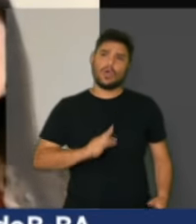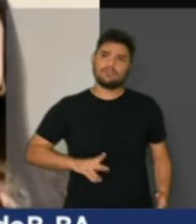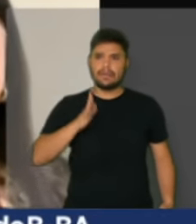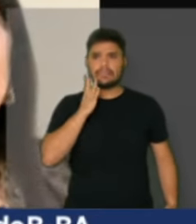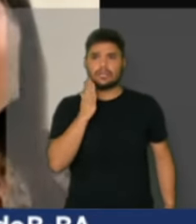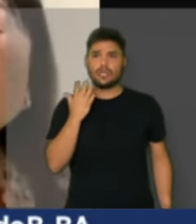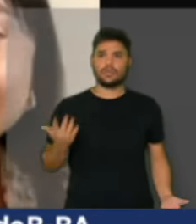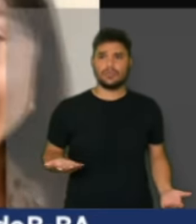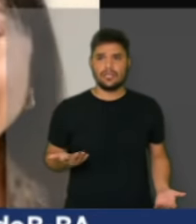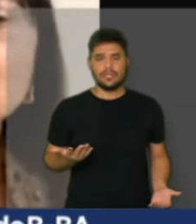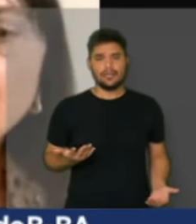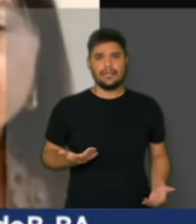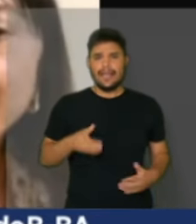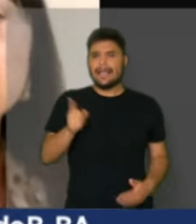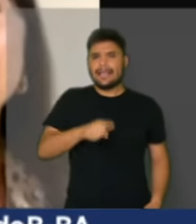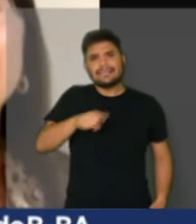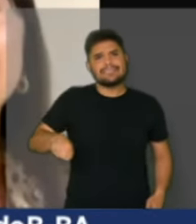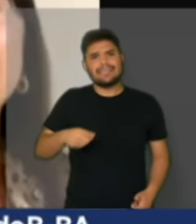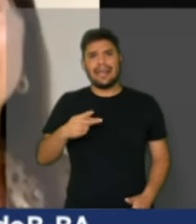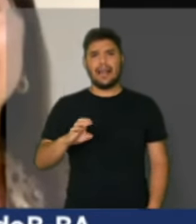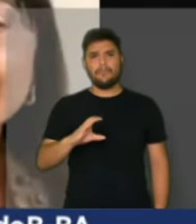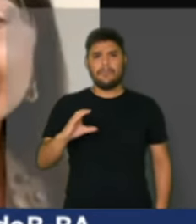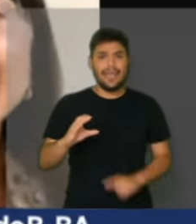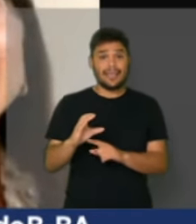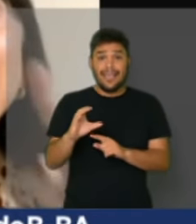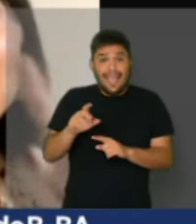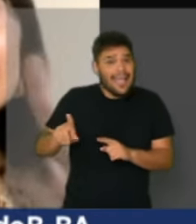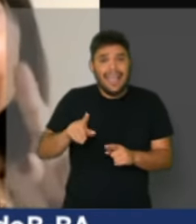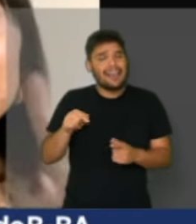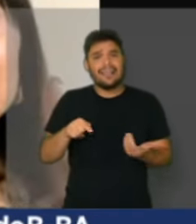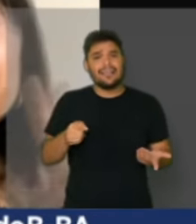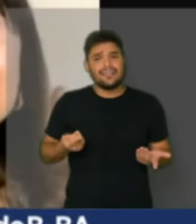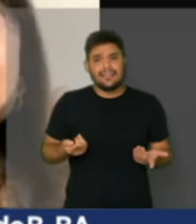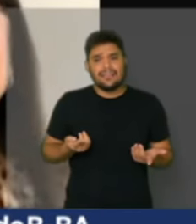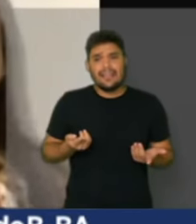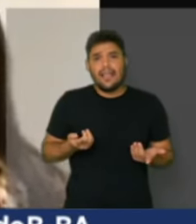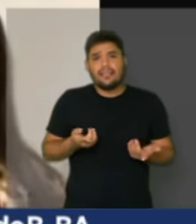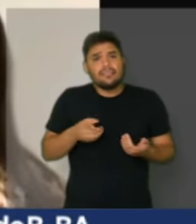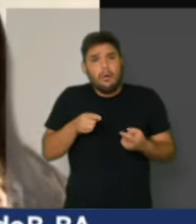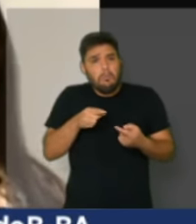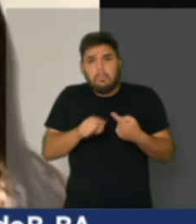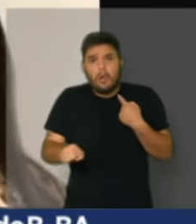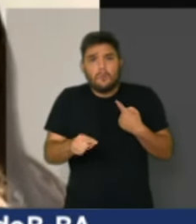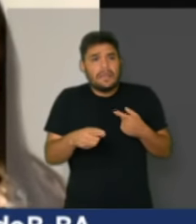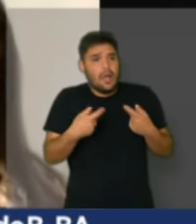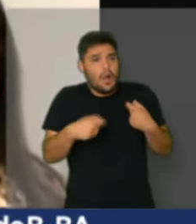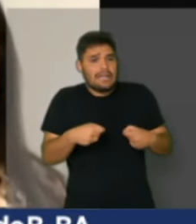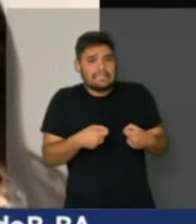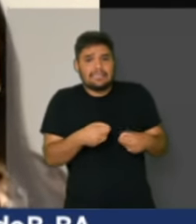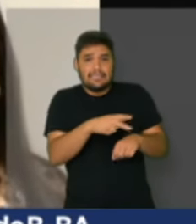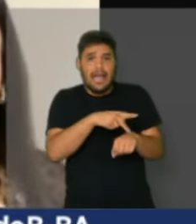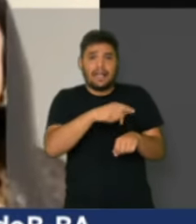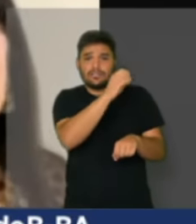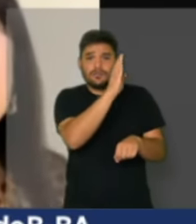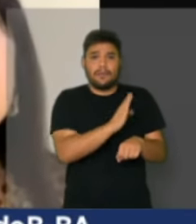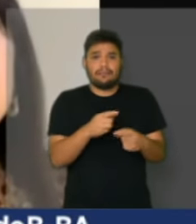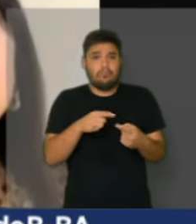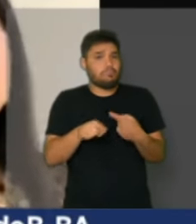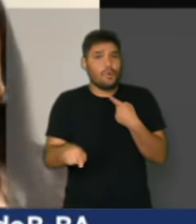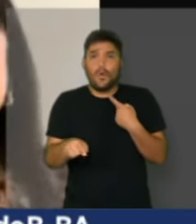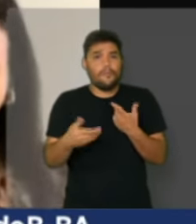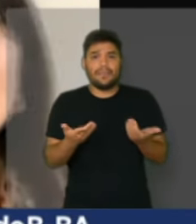Lira cancele esta PEC porque ela não representa as necessidades do Estado brasileiro, ela não